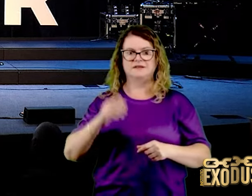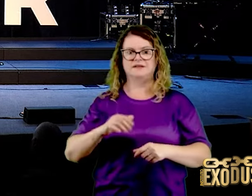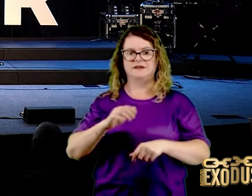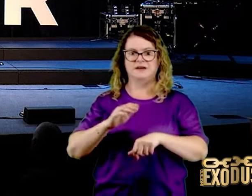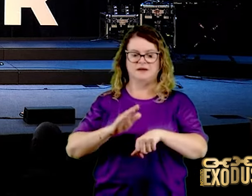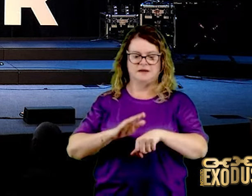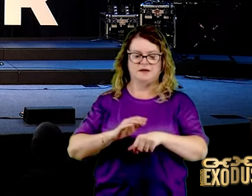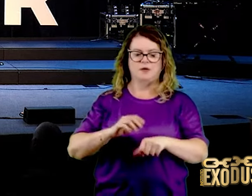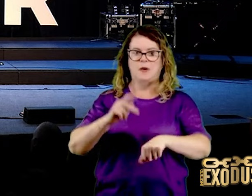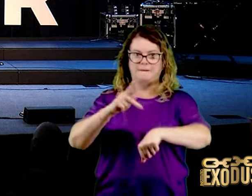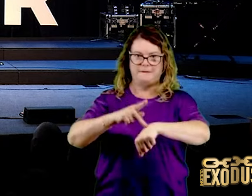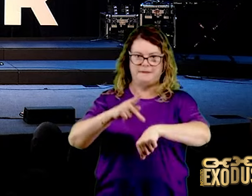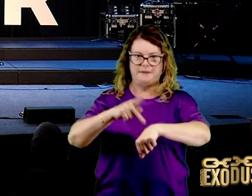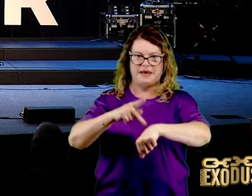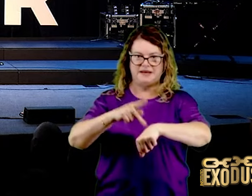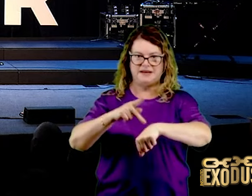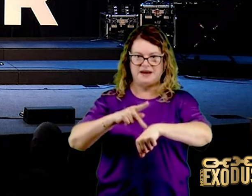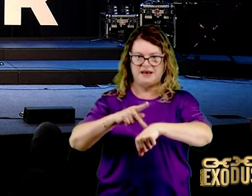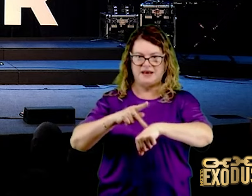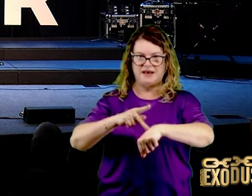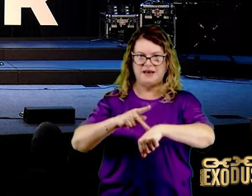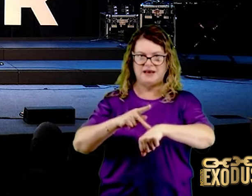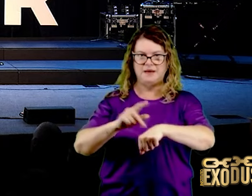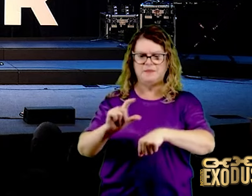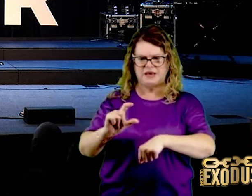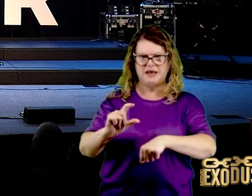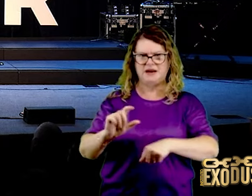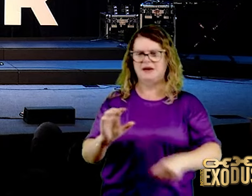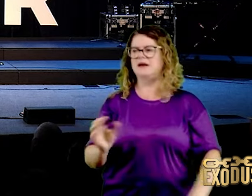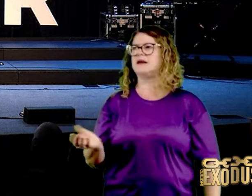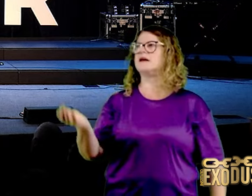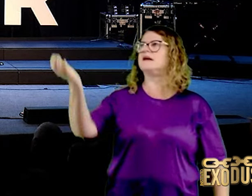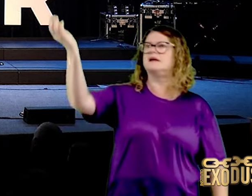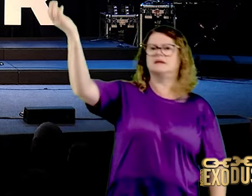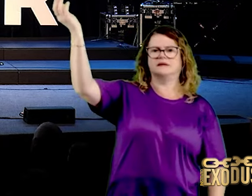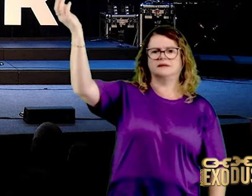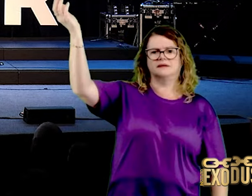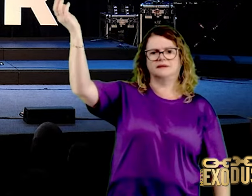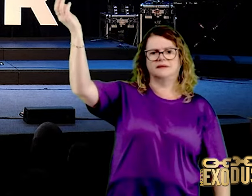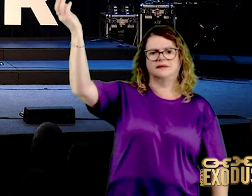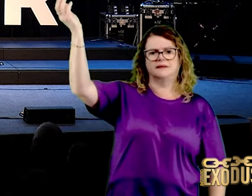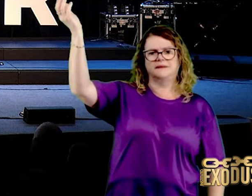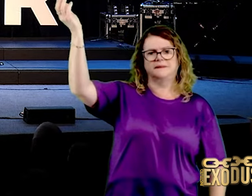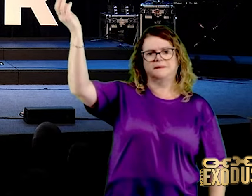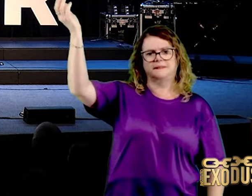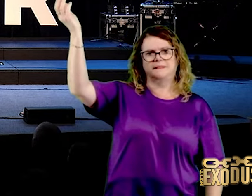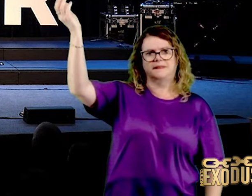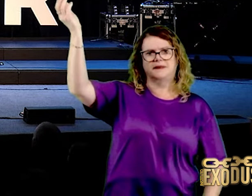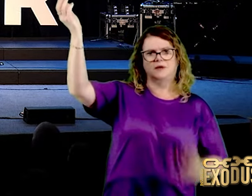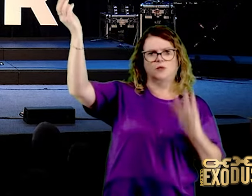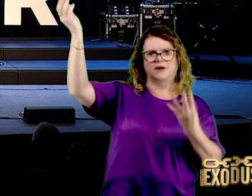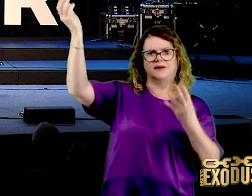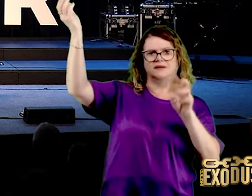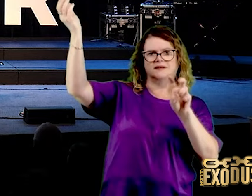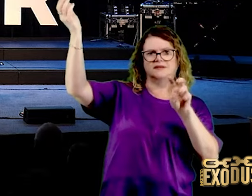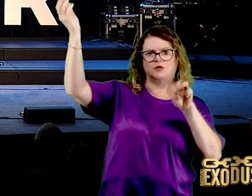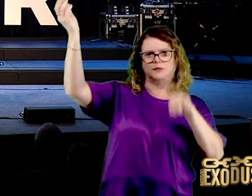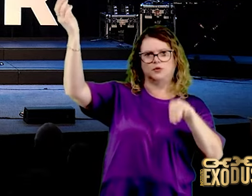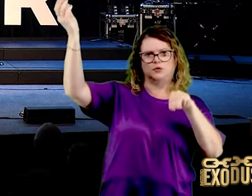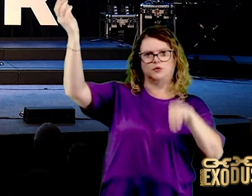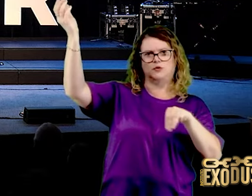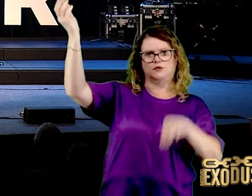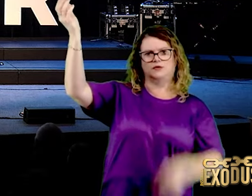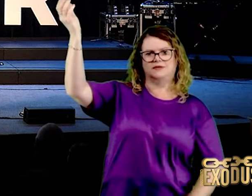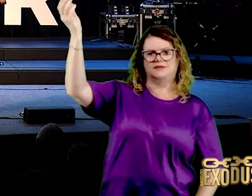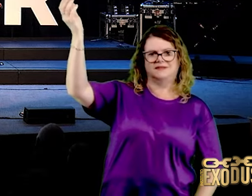durante 45 minutos, por quê? Diga musculatura espiritual, se você não consegue ficar com